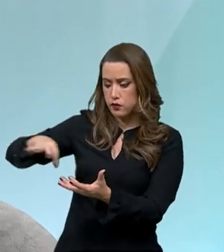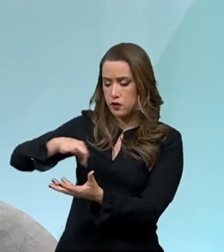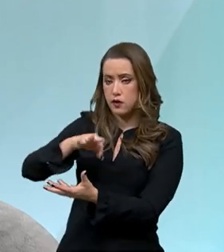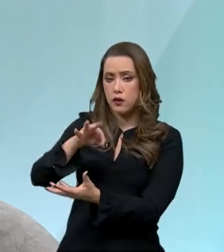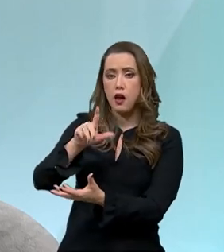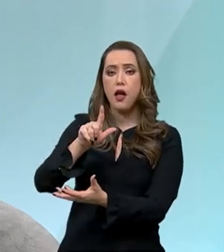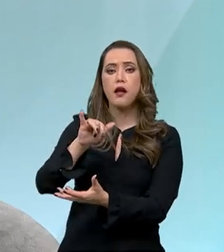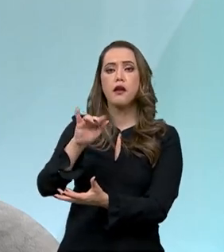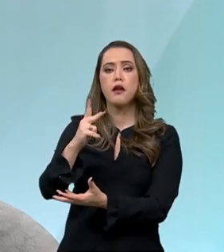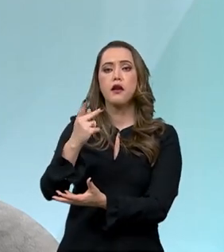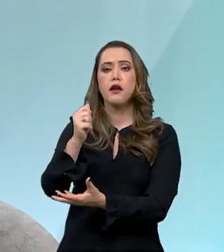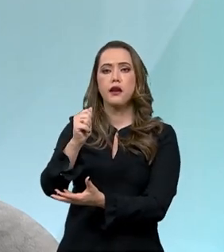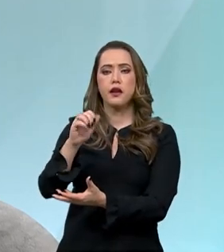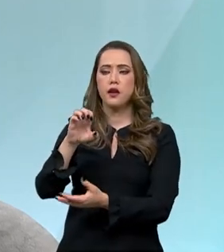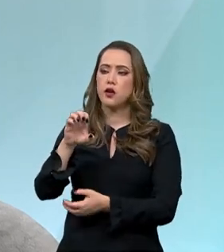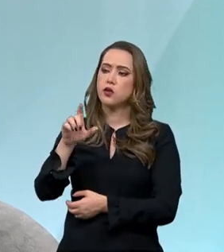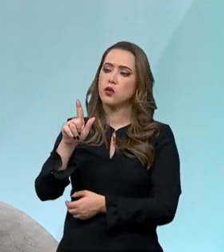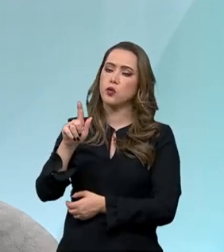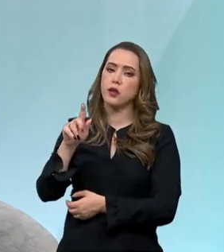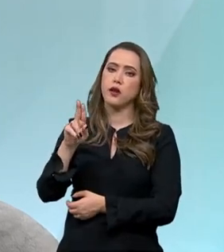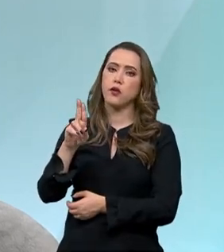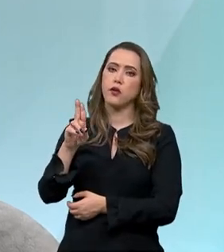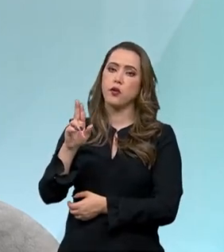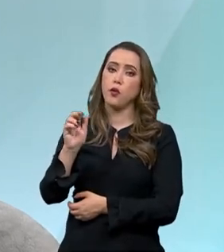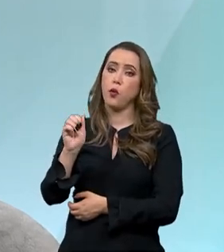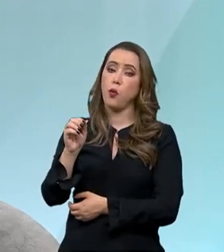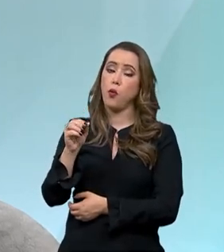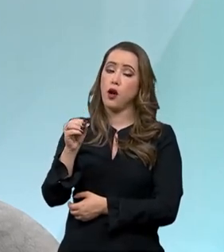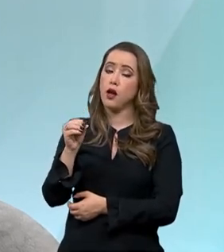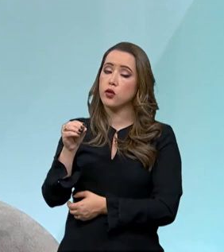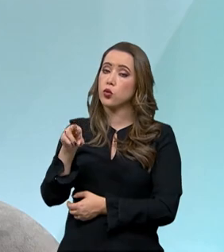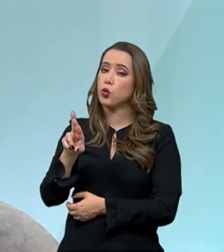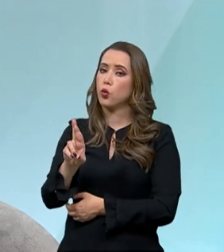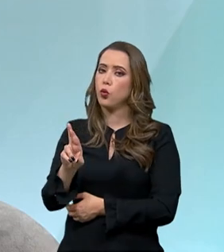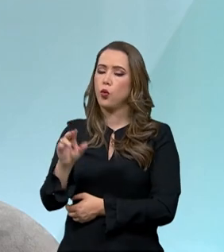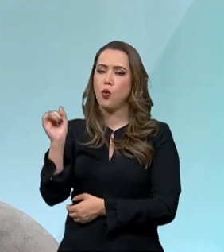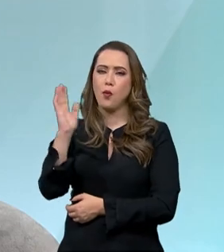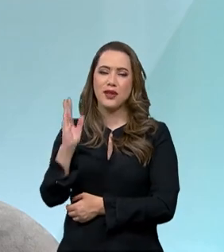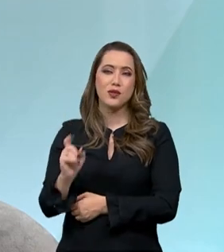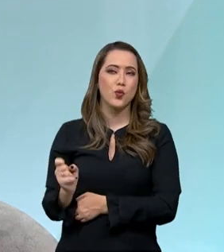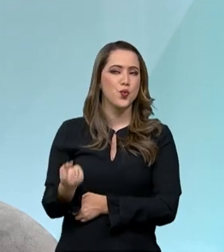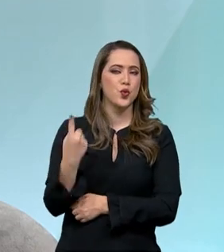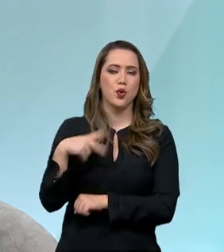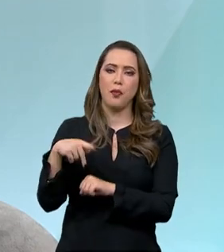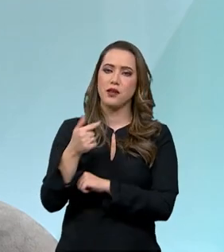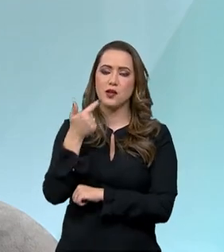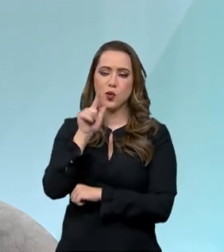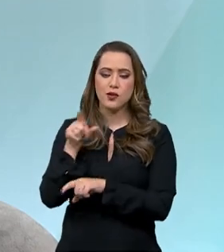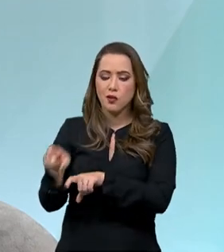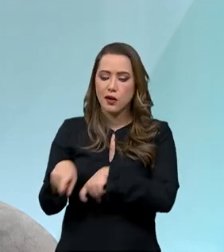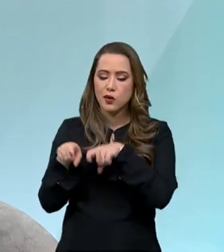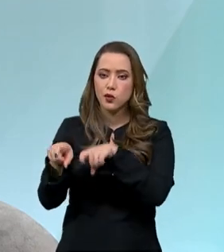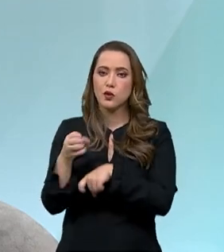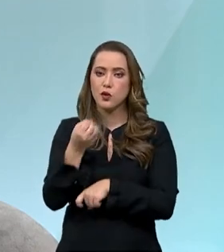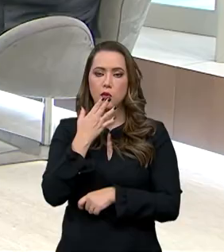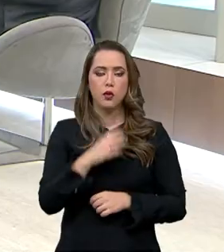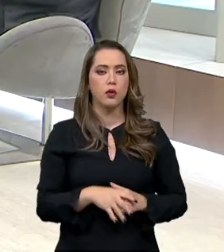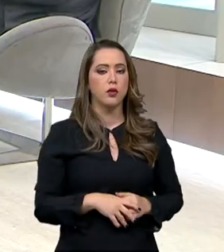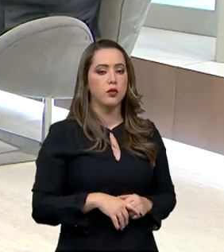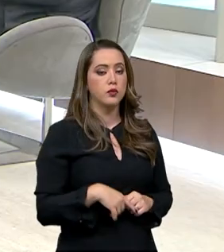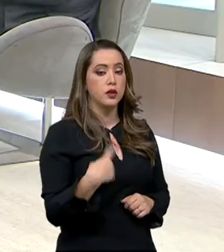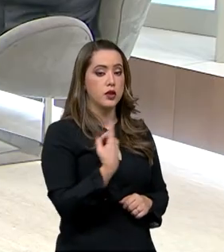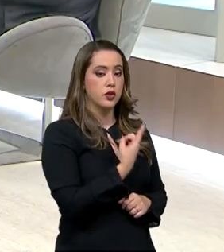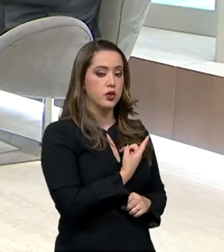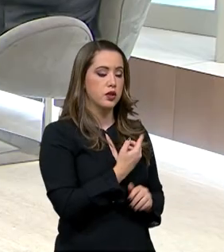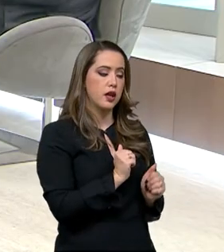que conseguiu desenvolver um modelo competitivo e sustentável de agricultura por meio da ciência. Nós estaríamos aí nos